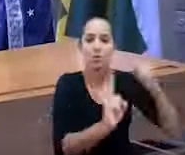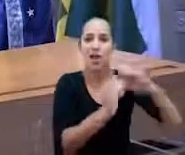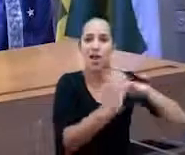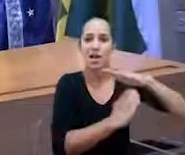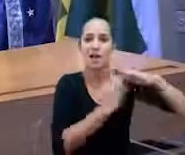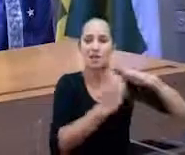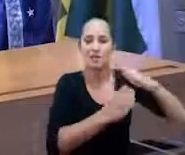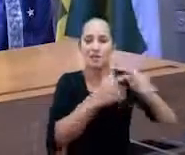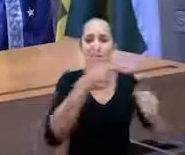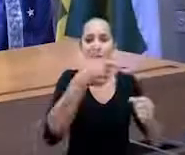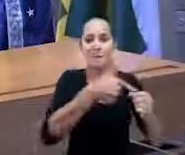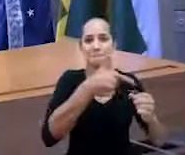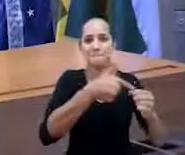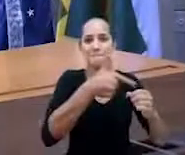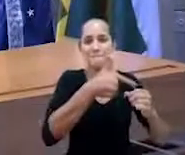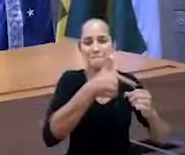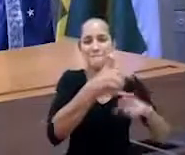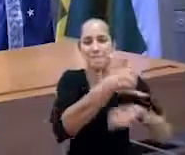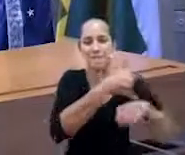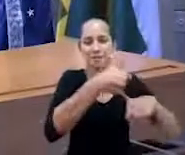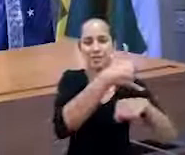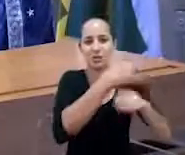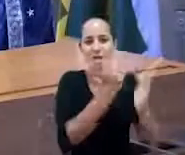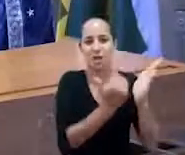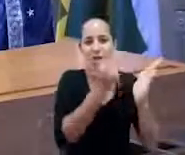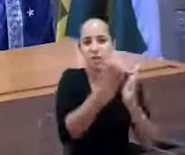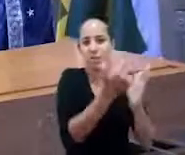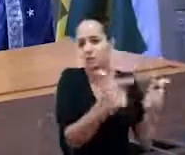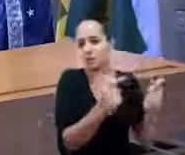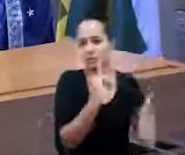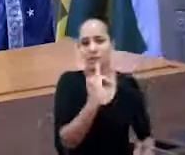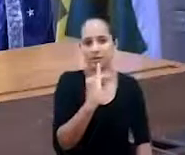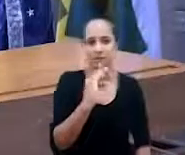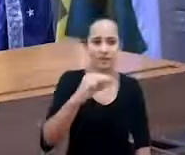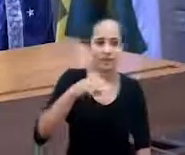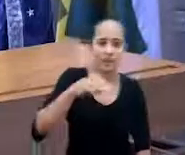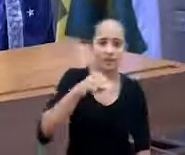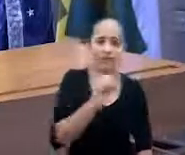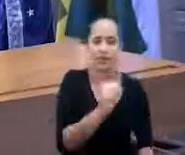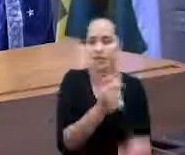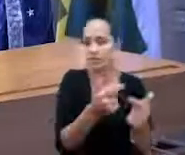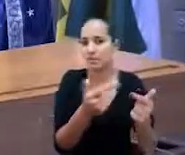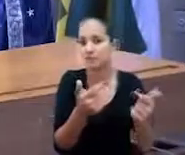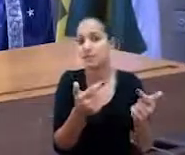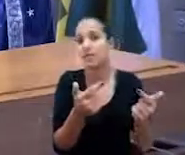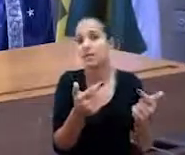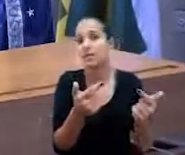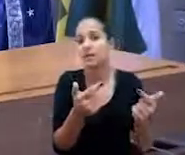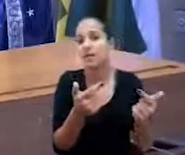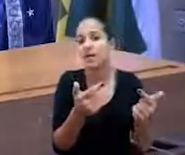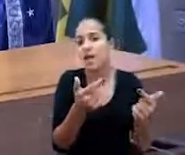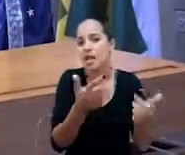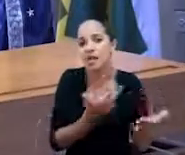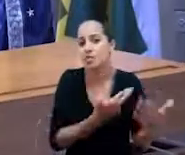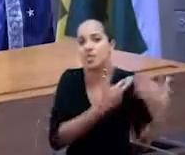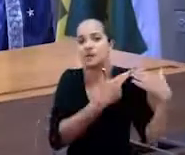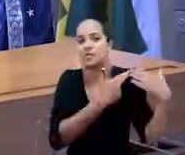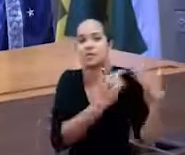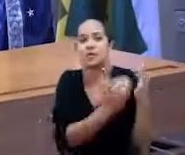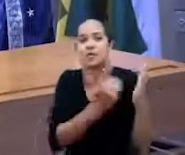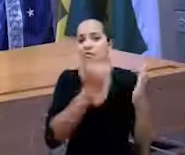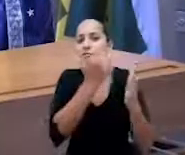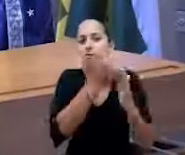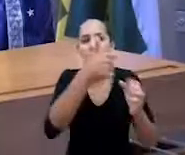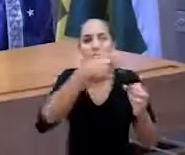Não teve aumento de ICMS, até porque o ICMS, que é uma coisa que eu faço questão, sempre está dizendo aqui, ele não é responsável por aumento de combustível.